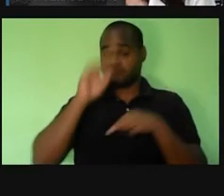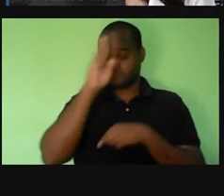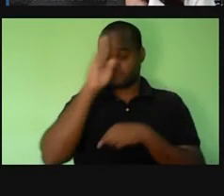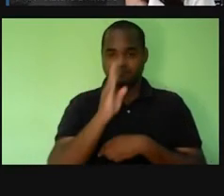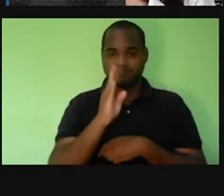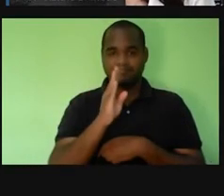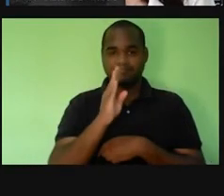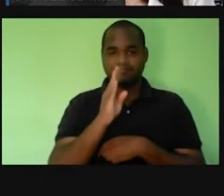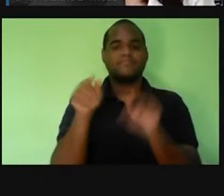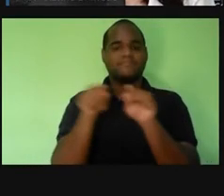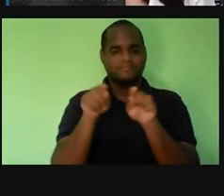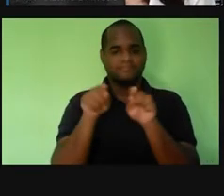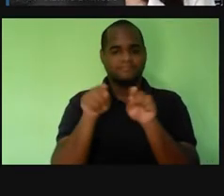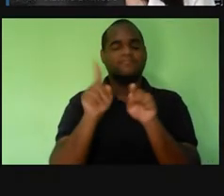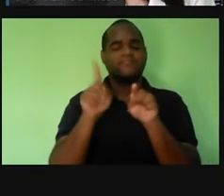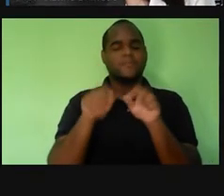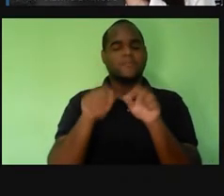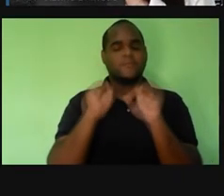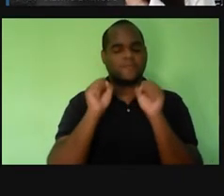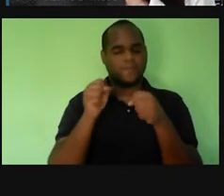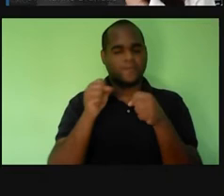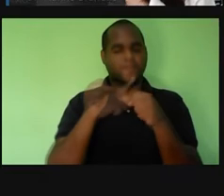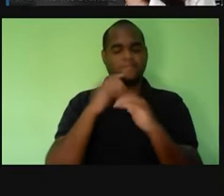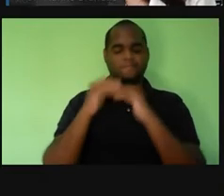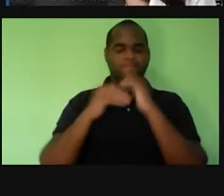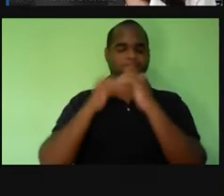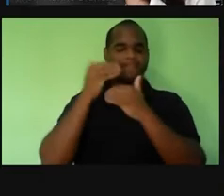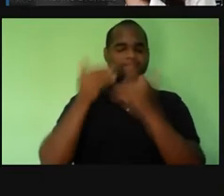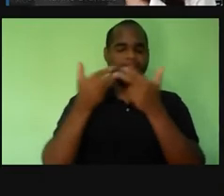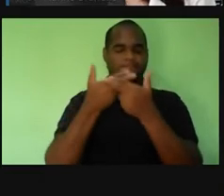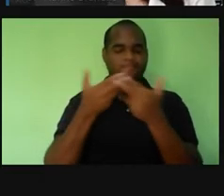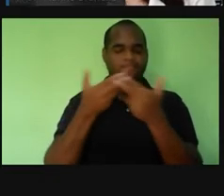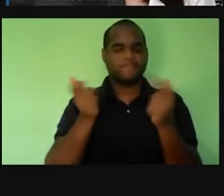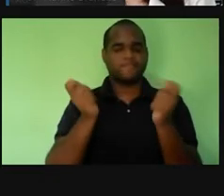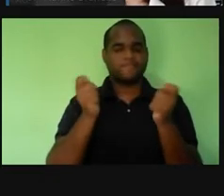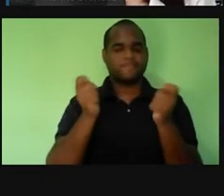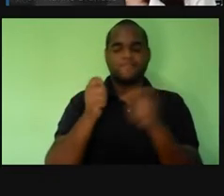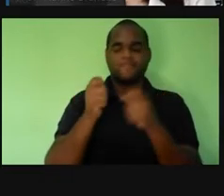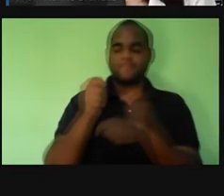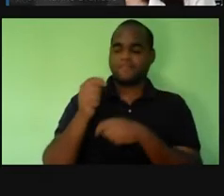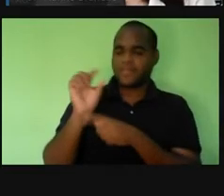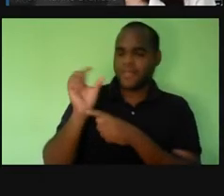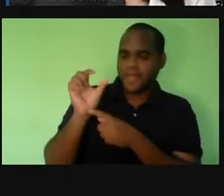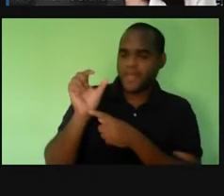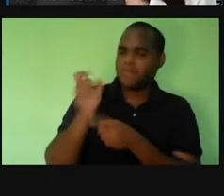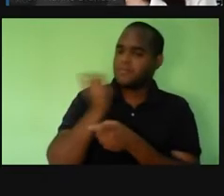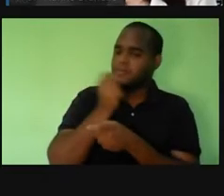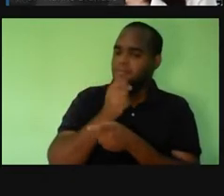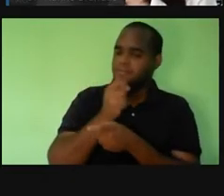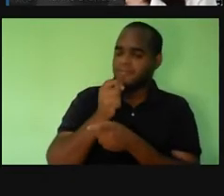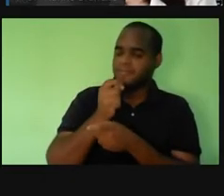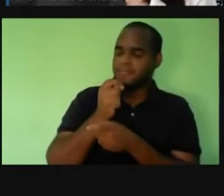né? Ele esteve por trás do desenvolvimento do soro, de um soro